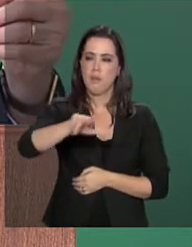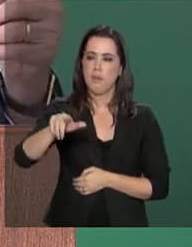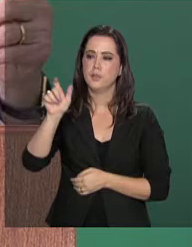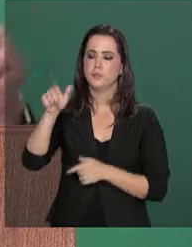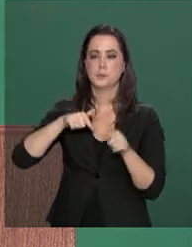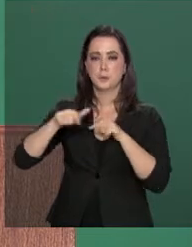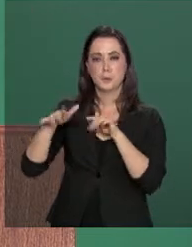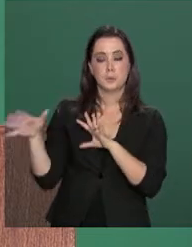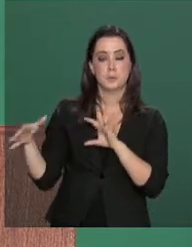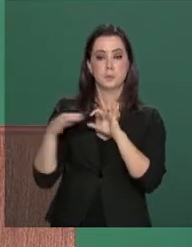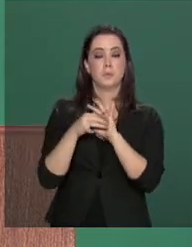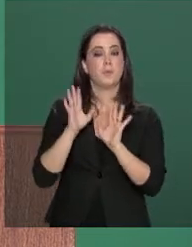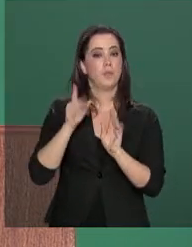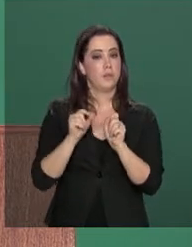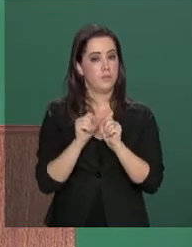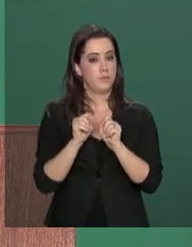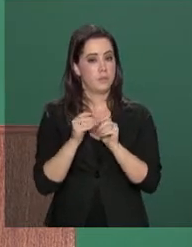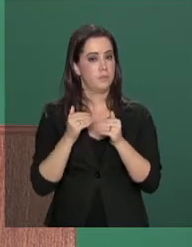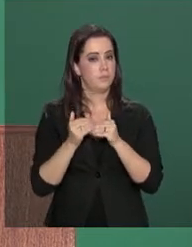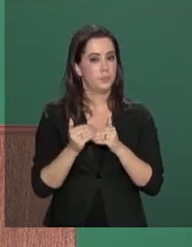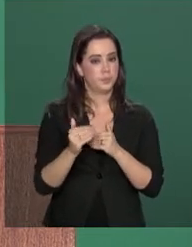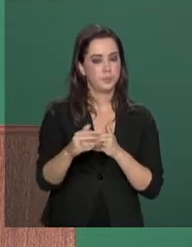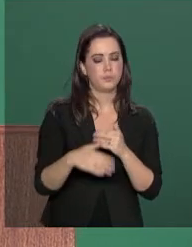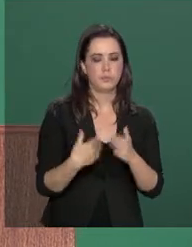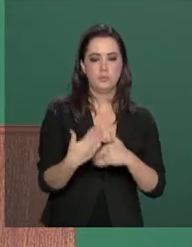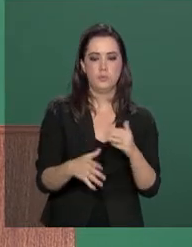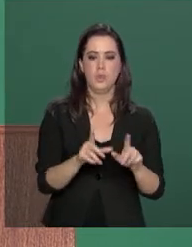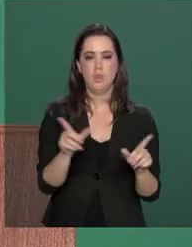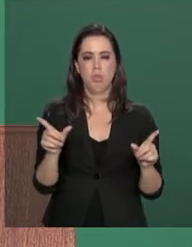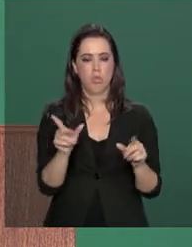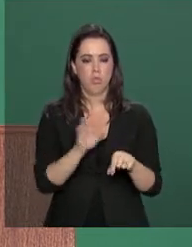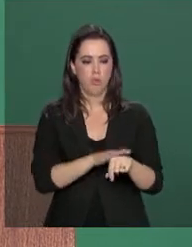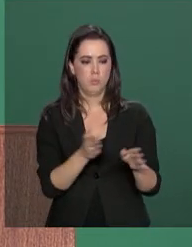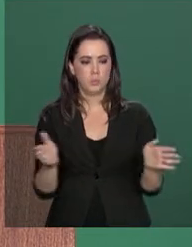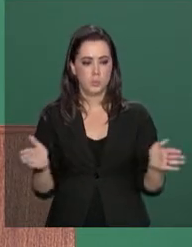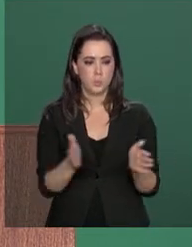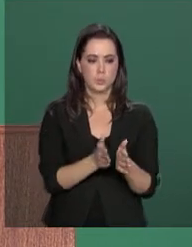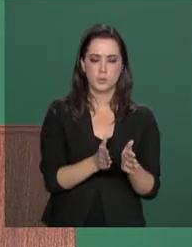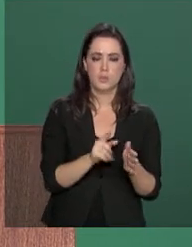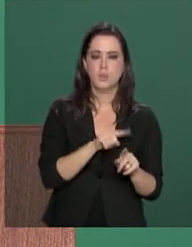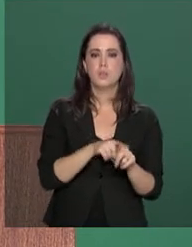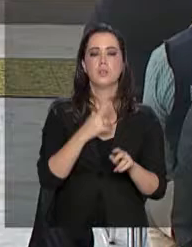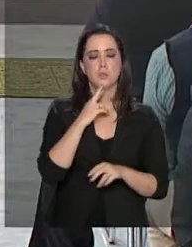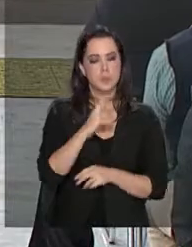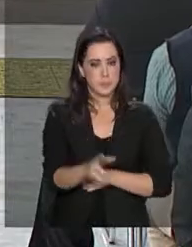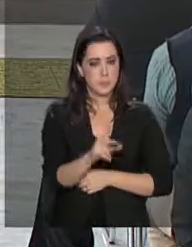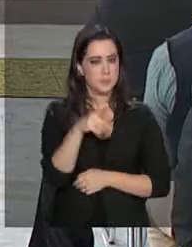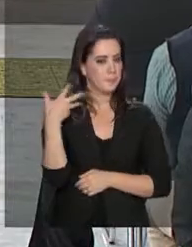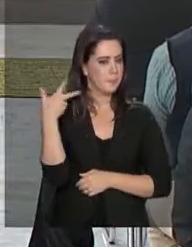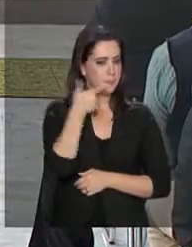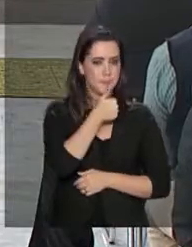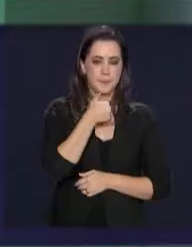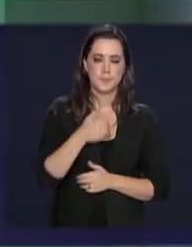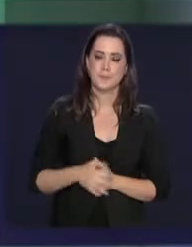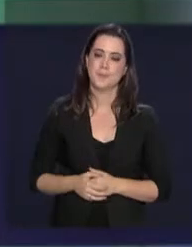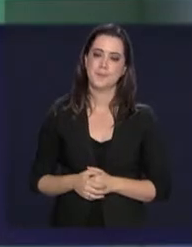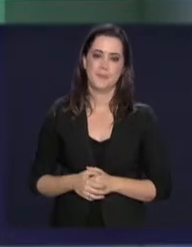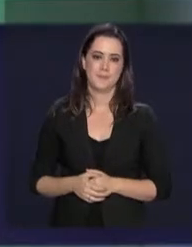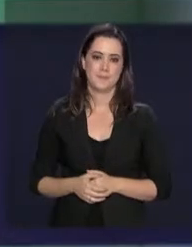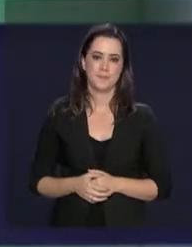integradas foram feitas ao longo deste curto período e com resultados extraordinários.